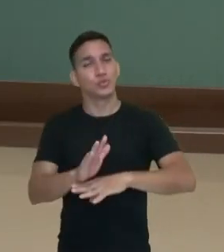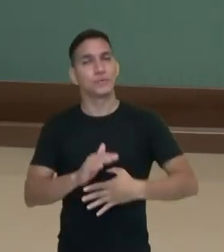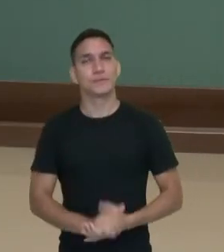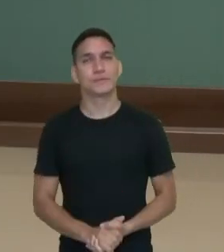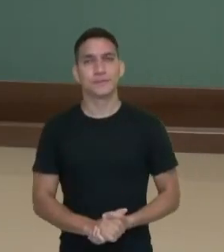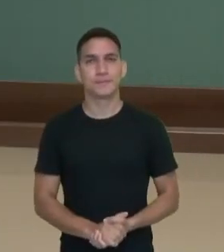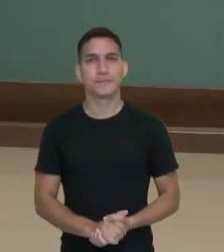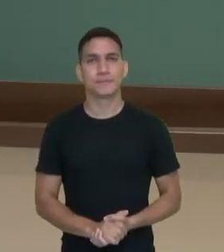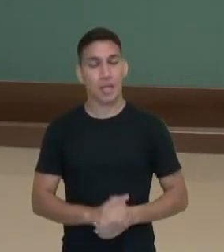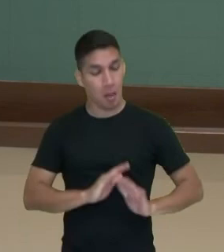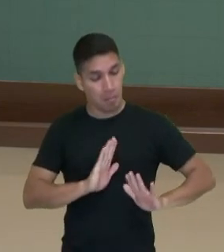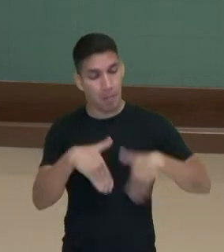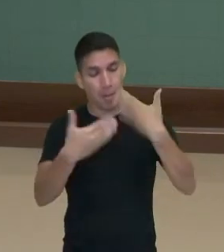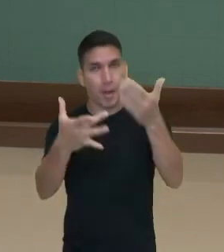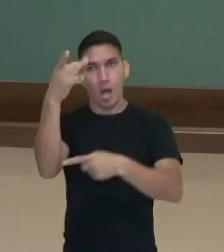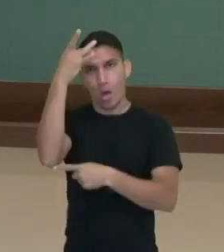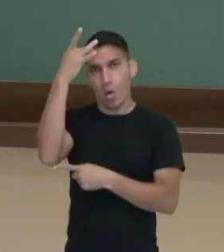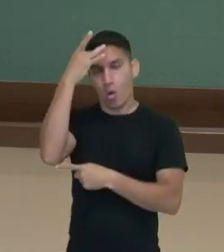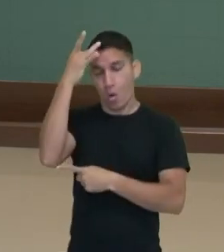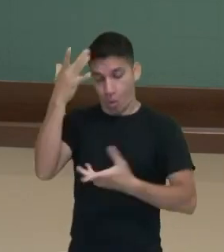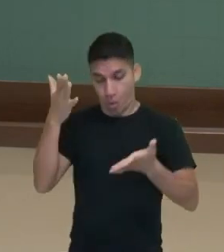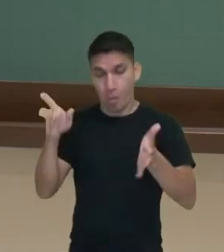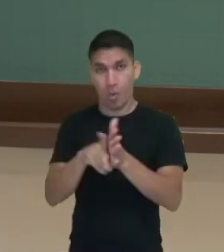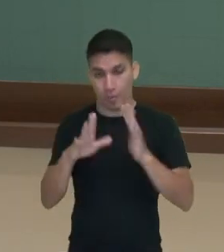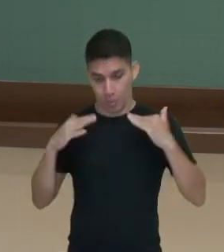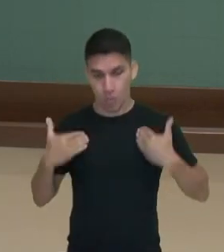Ela desenvolve a consciência corporal.